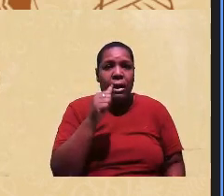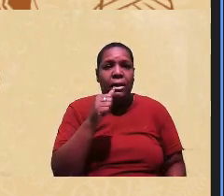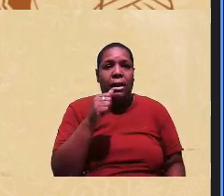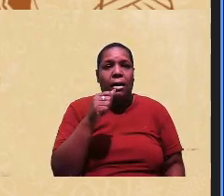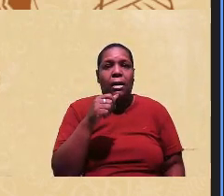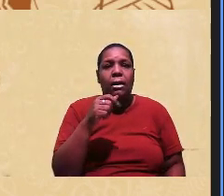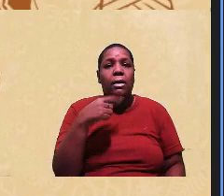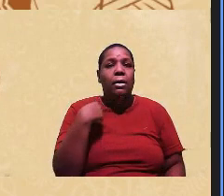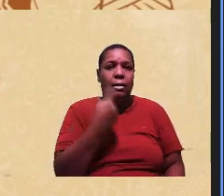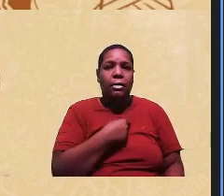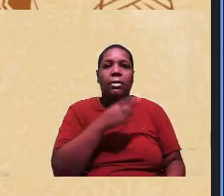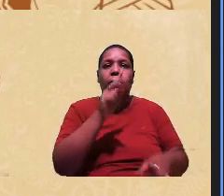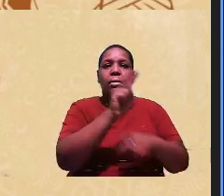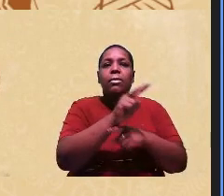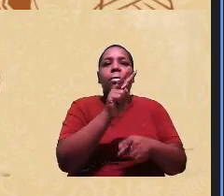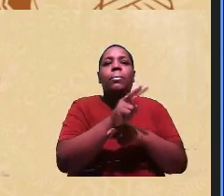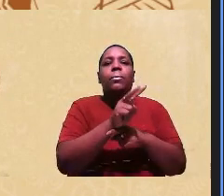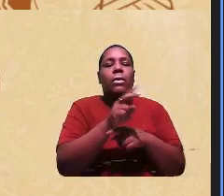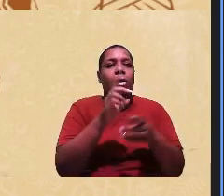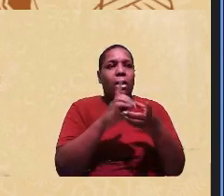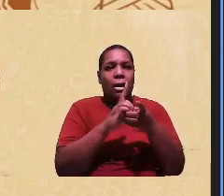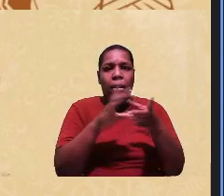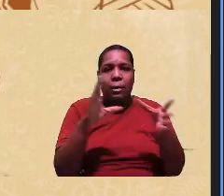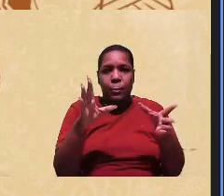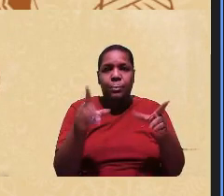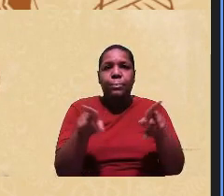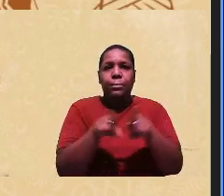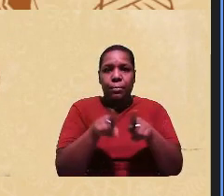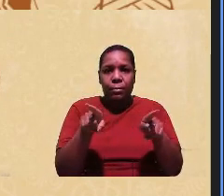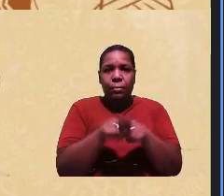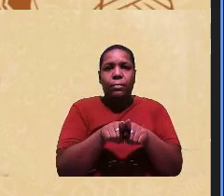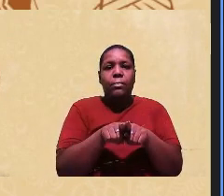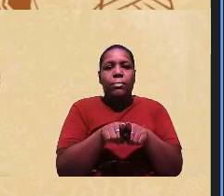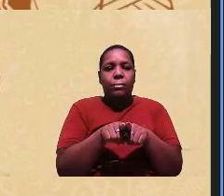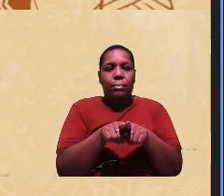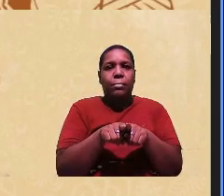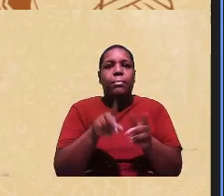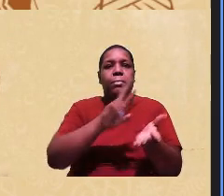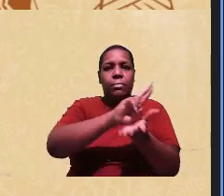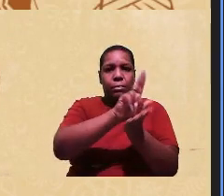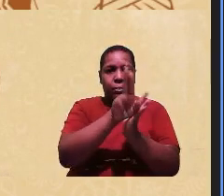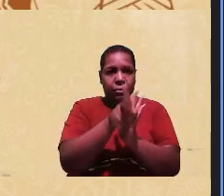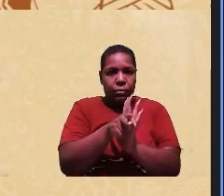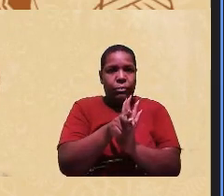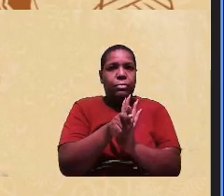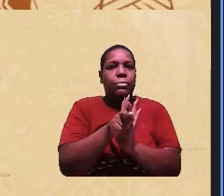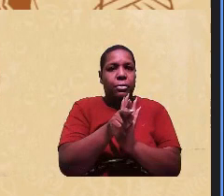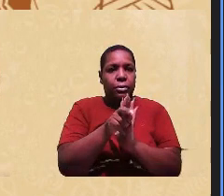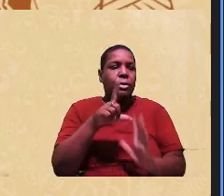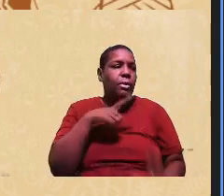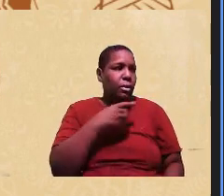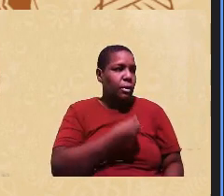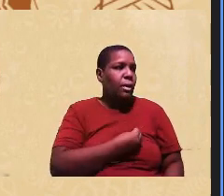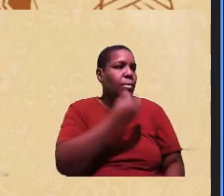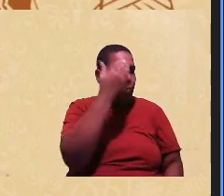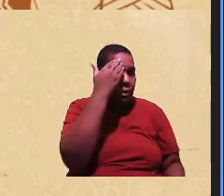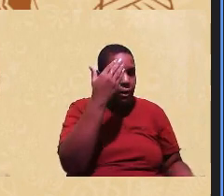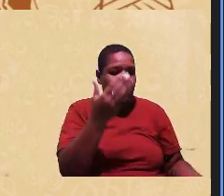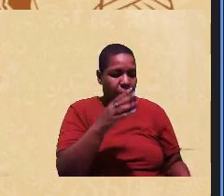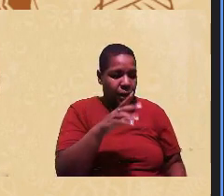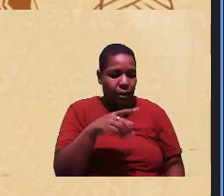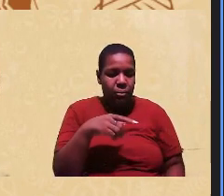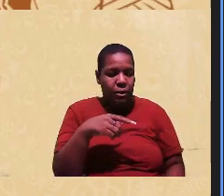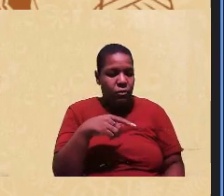defensores da democracia da pluralidade de modos de vida né muito obrigada pela sua